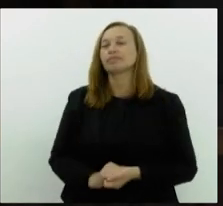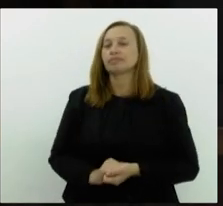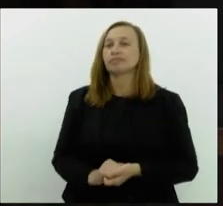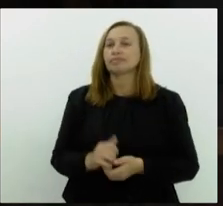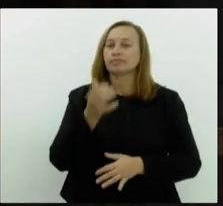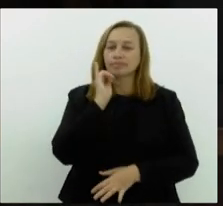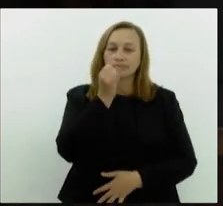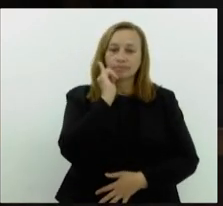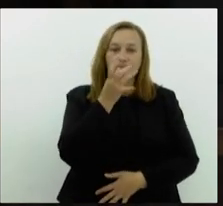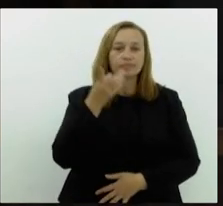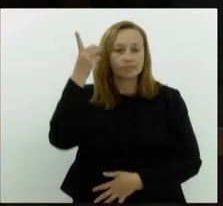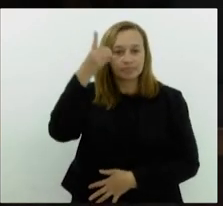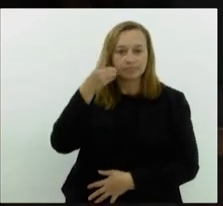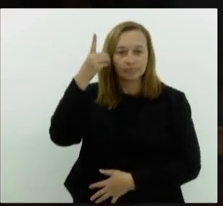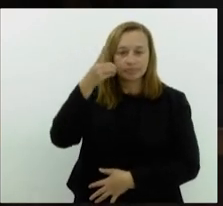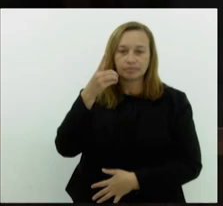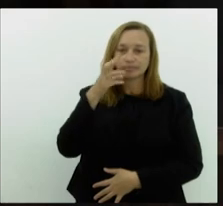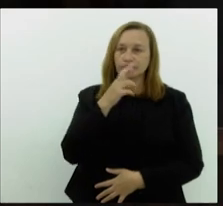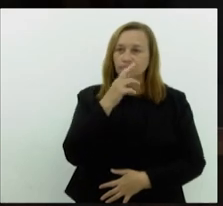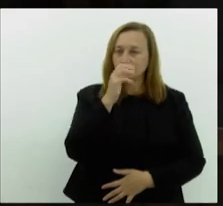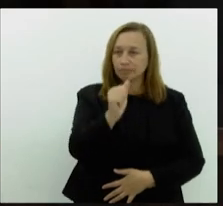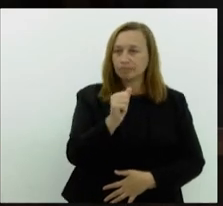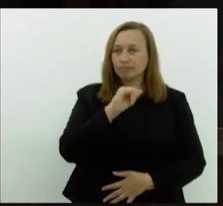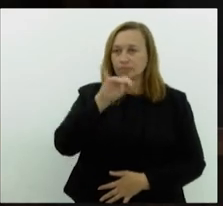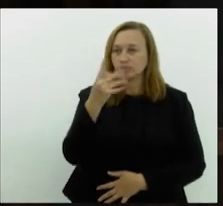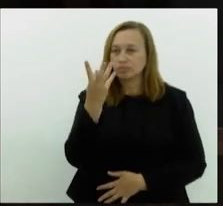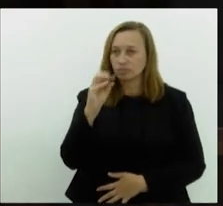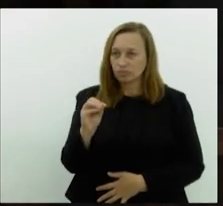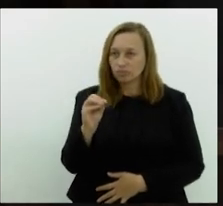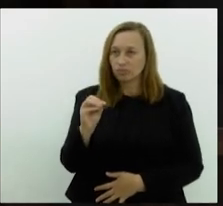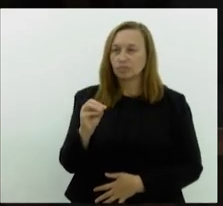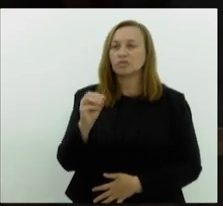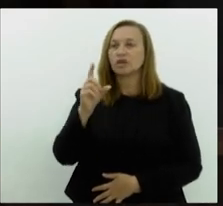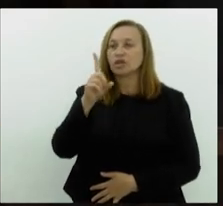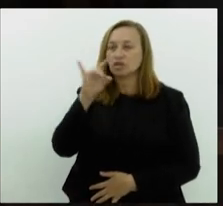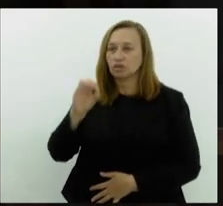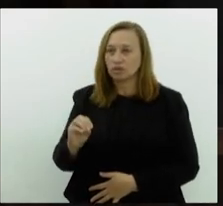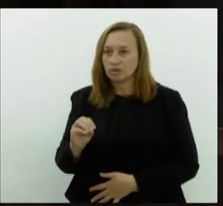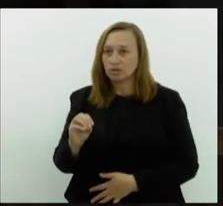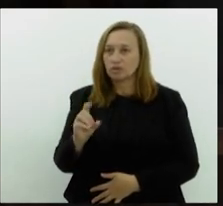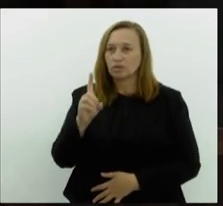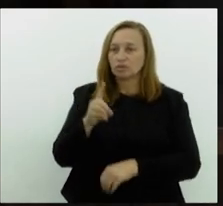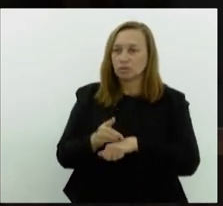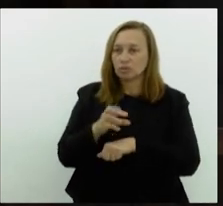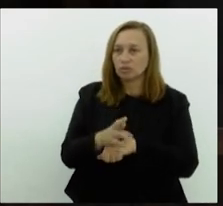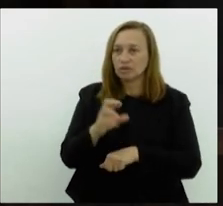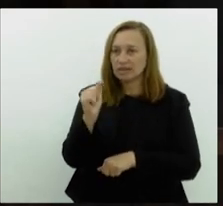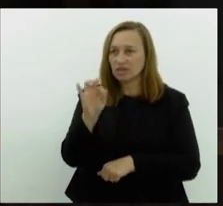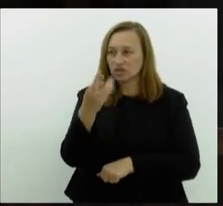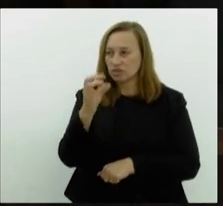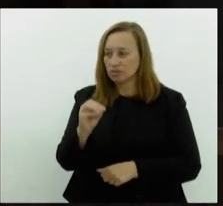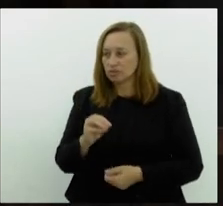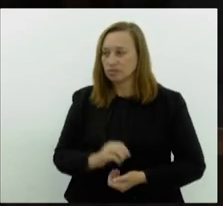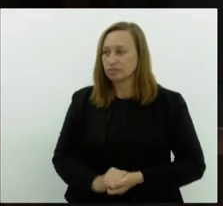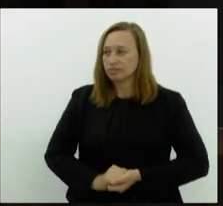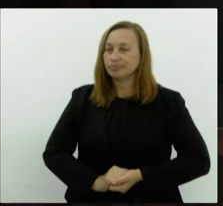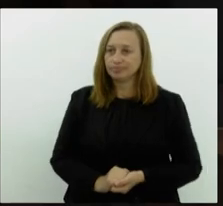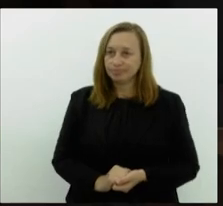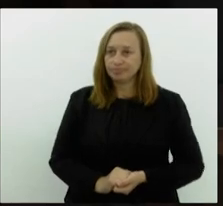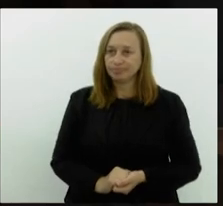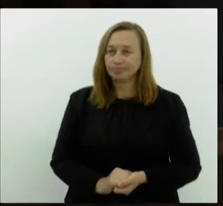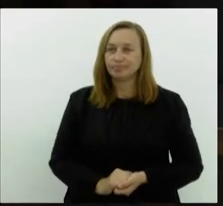Relatores, deputado Rodrigo Amorim, Júlio Lopes, Dionísio Lins e doutor Serginho. Em discussão,